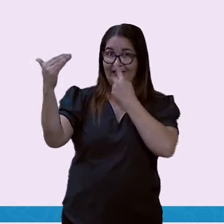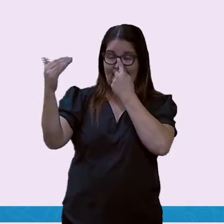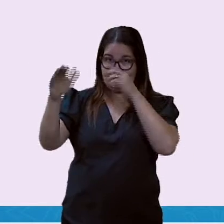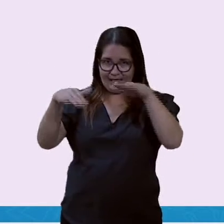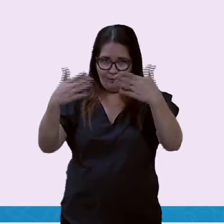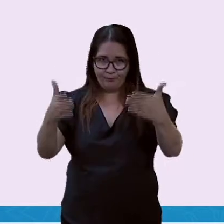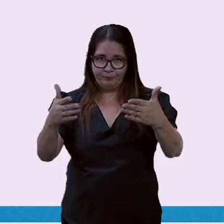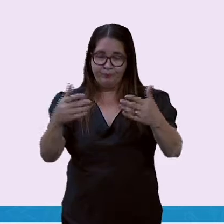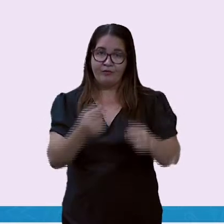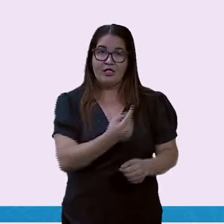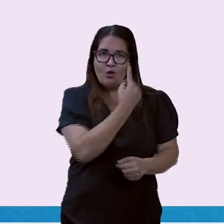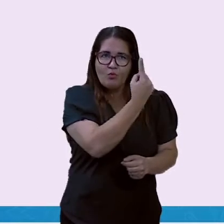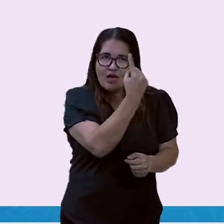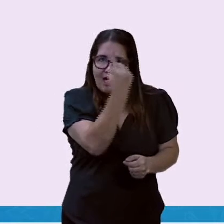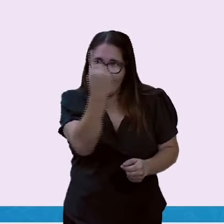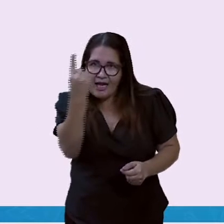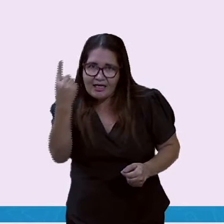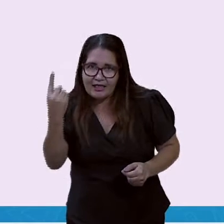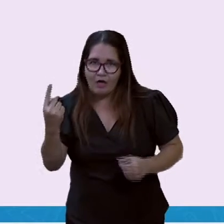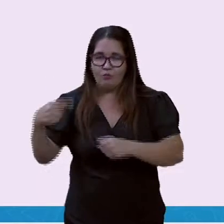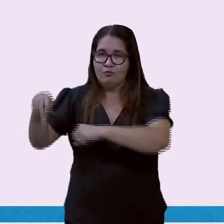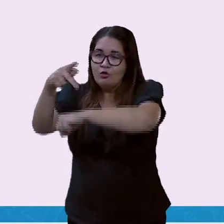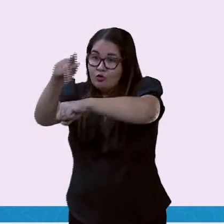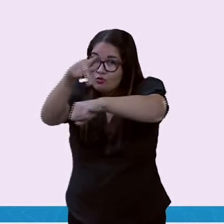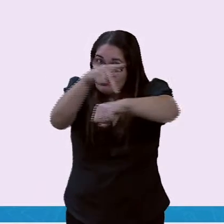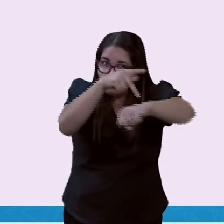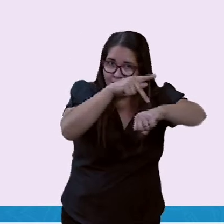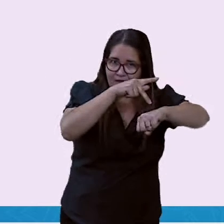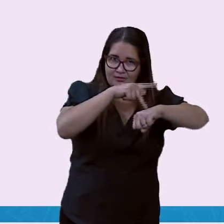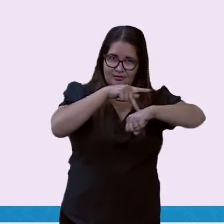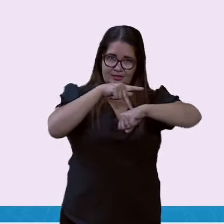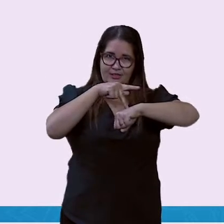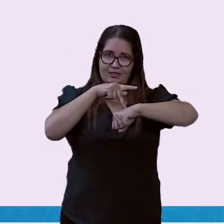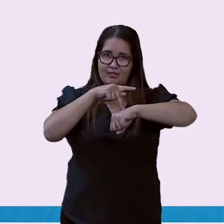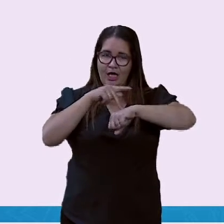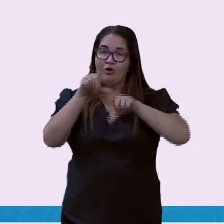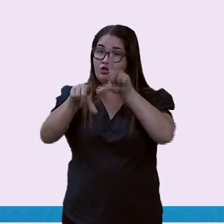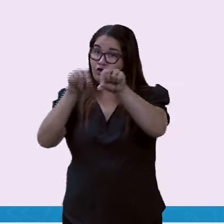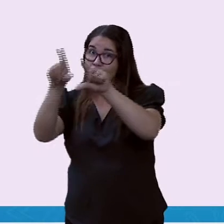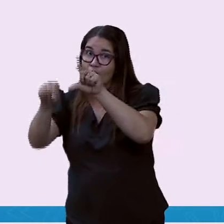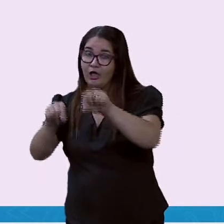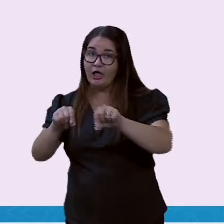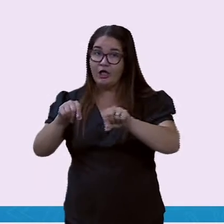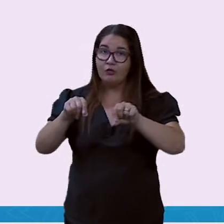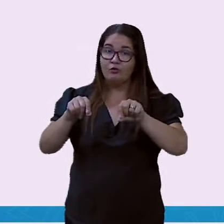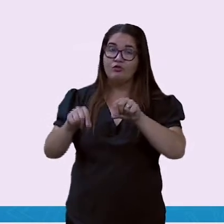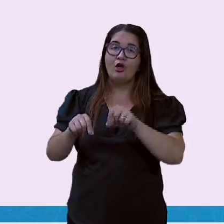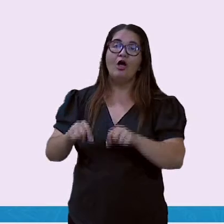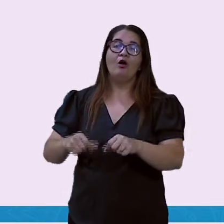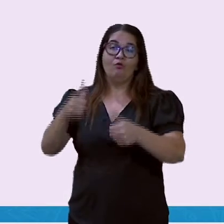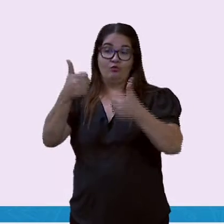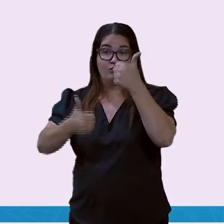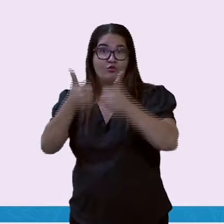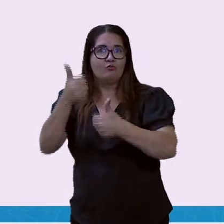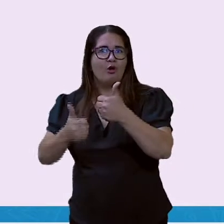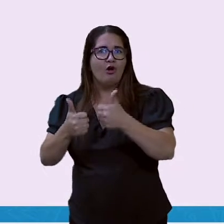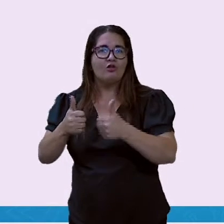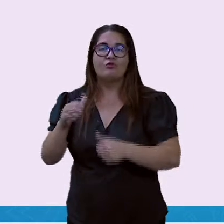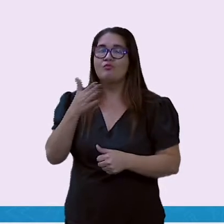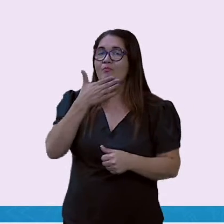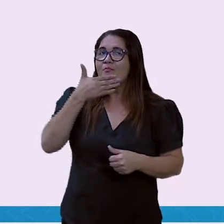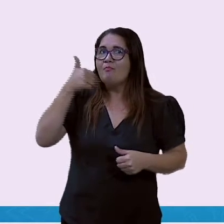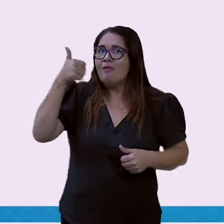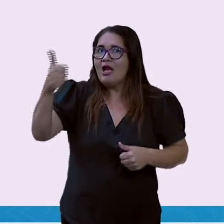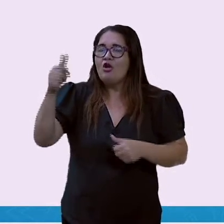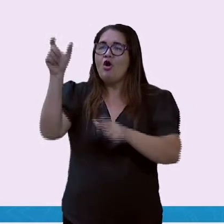A convocação pela sua seleção é sagrada. É algo aí, gente, que